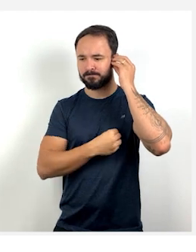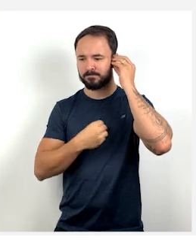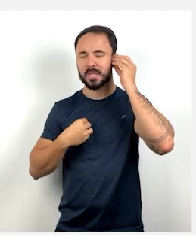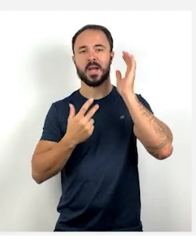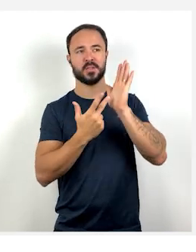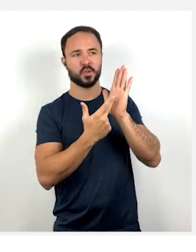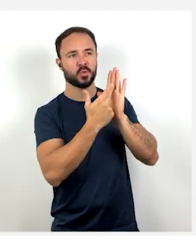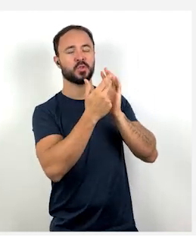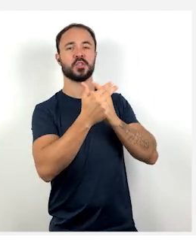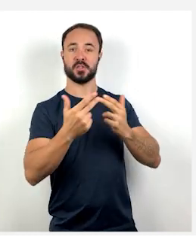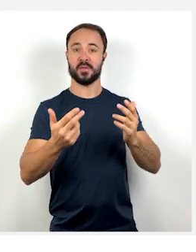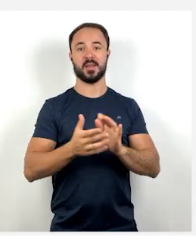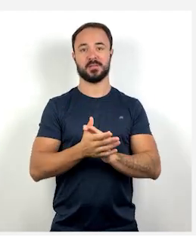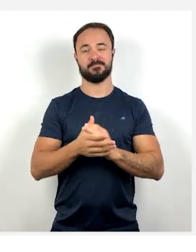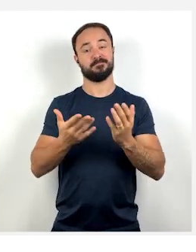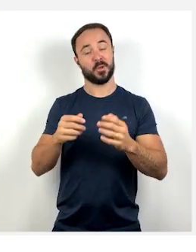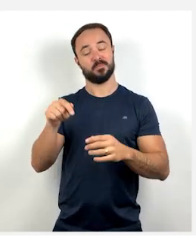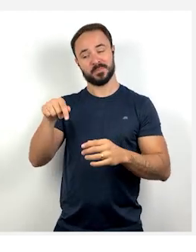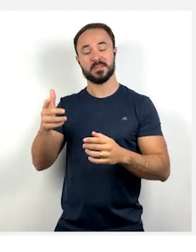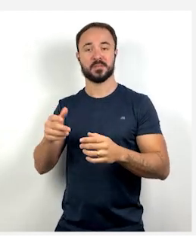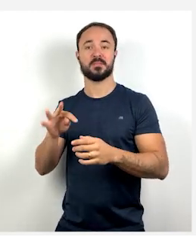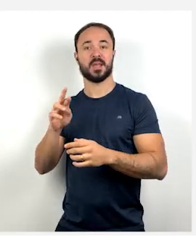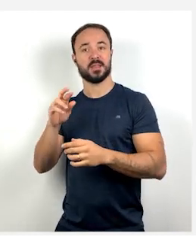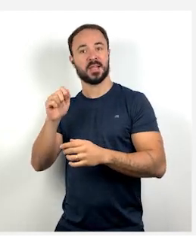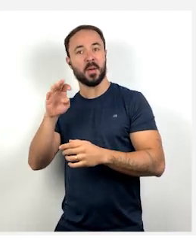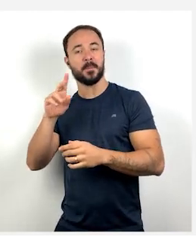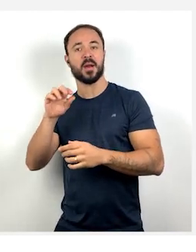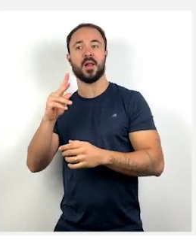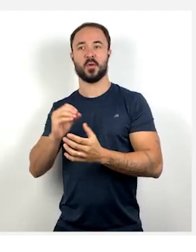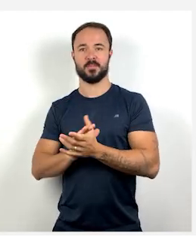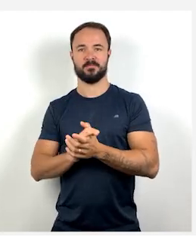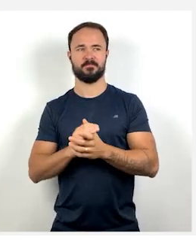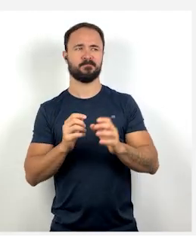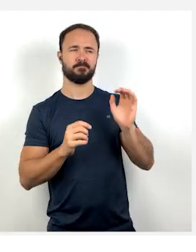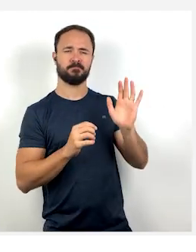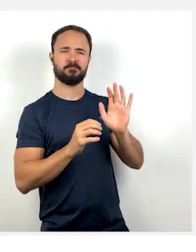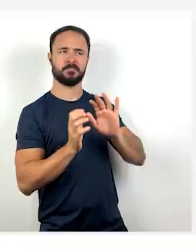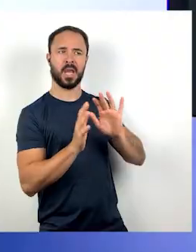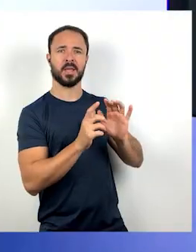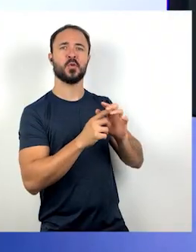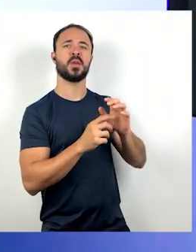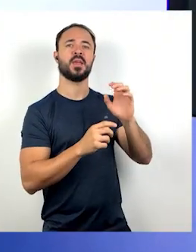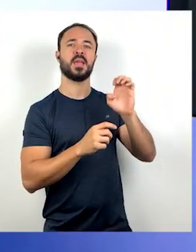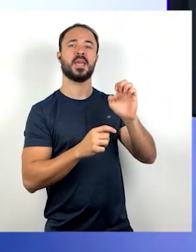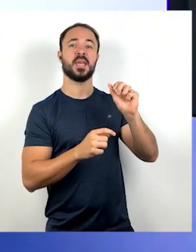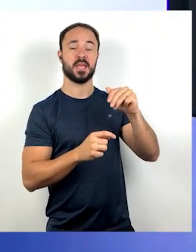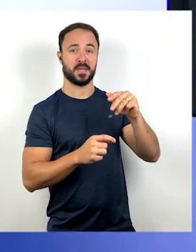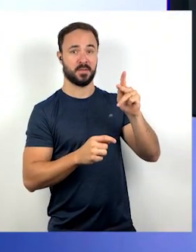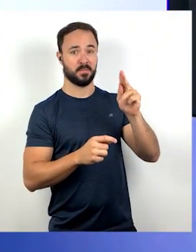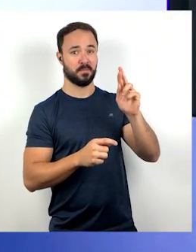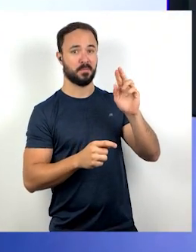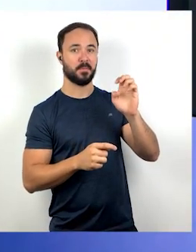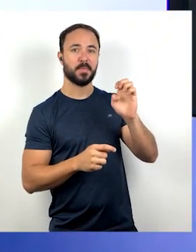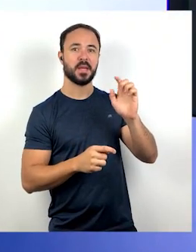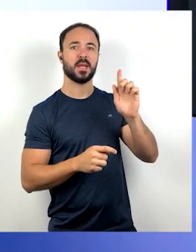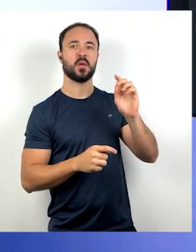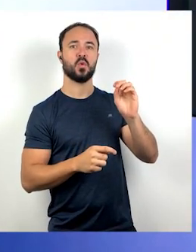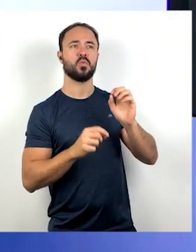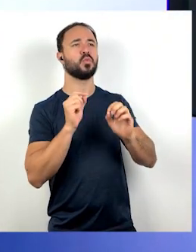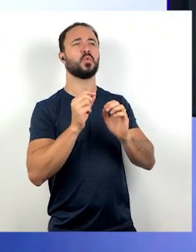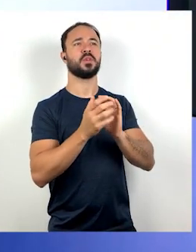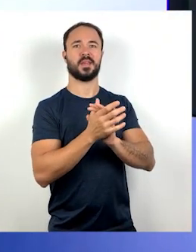Enfim, isso é trabalho, né? Emprego é quando alguém, alguém, alguma empresa me contrata para